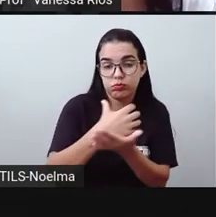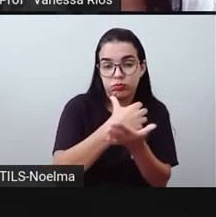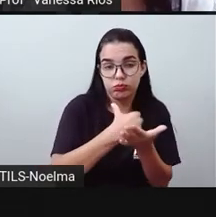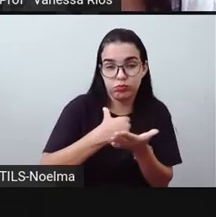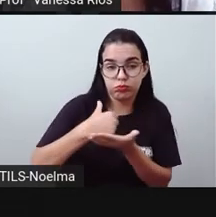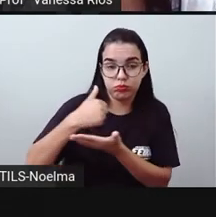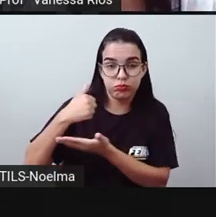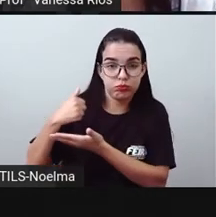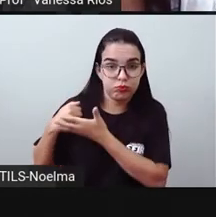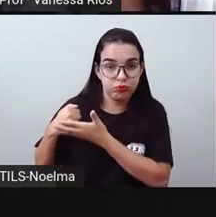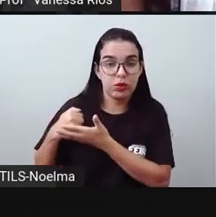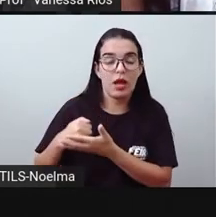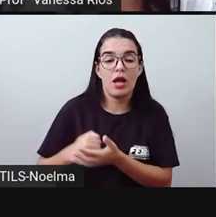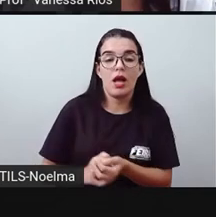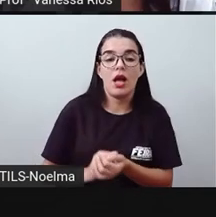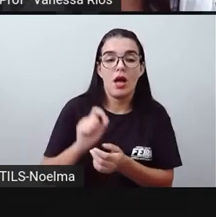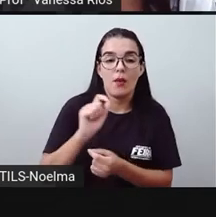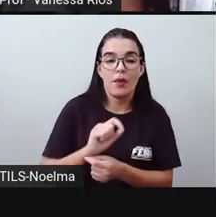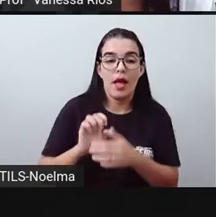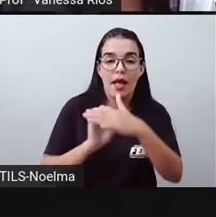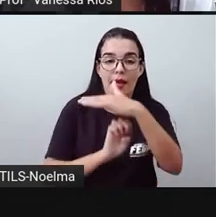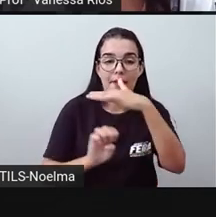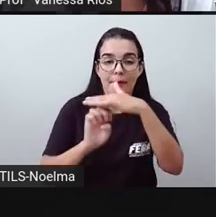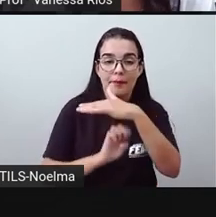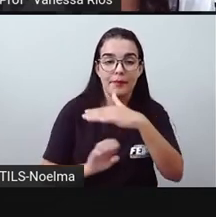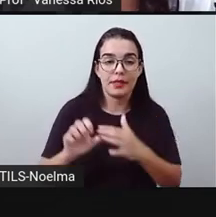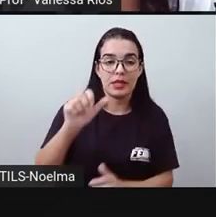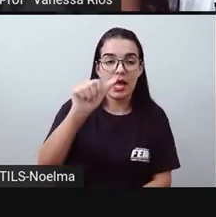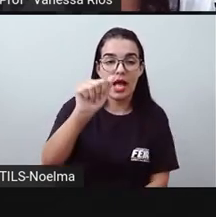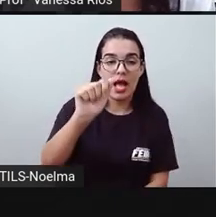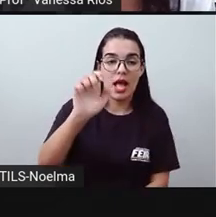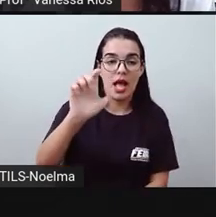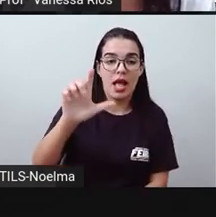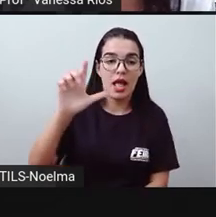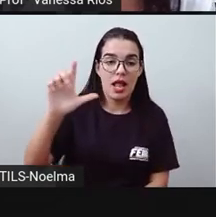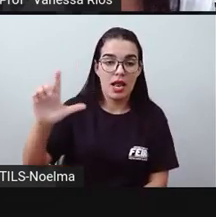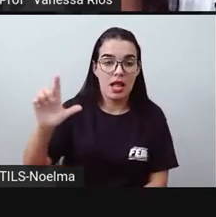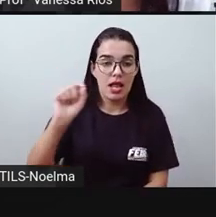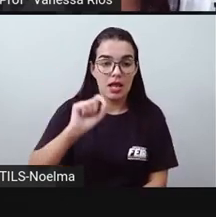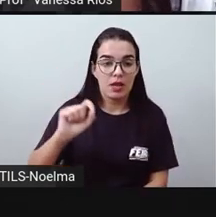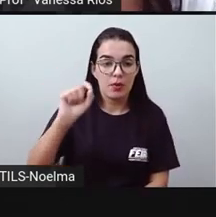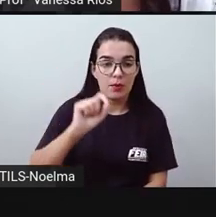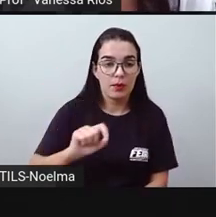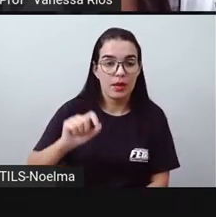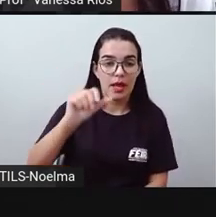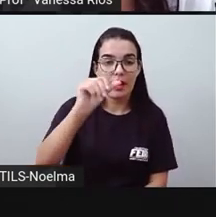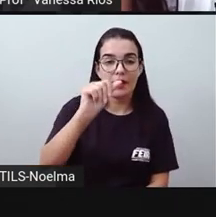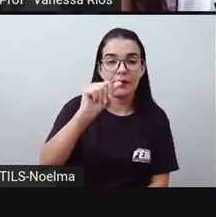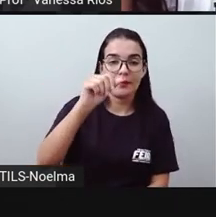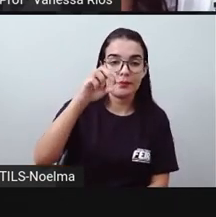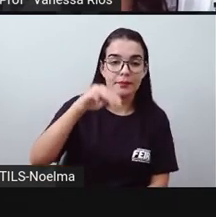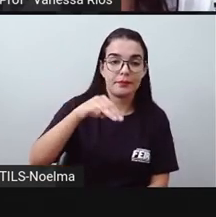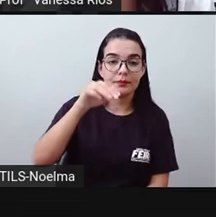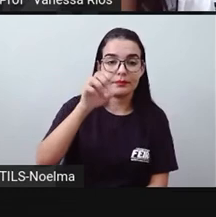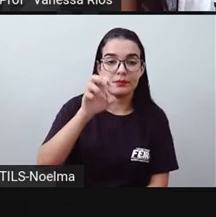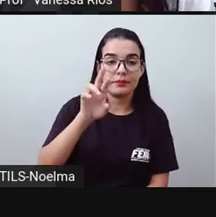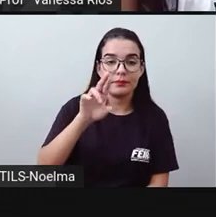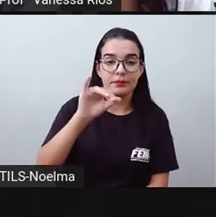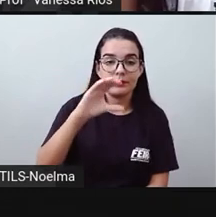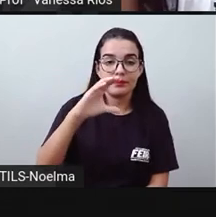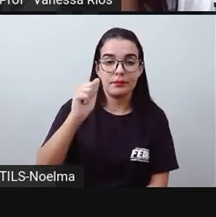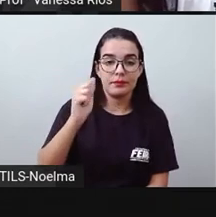Latina Logística, que é essa empresa, a AU, ela é binacional, nós temos aí um excelente